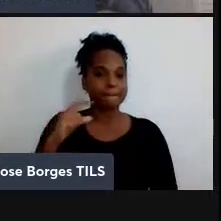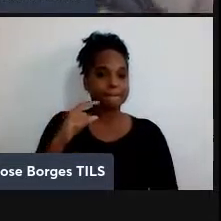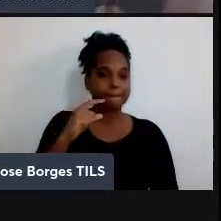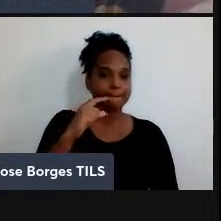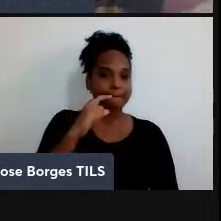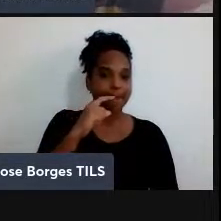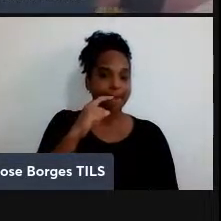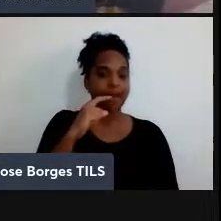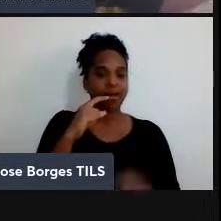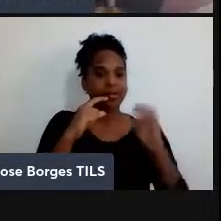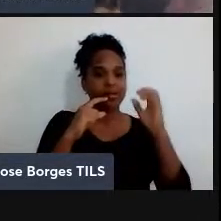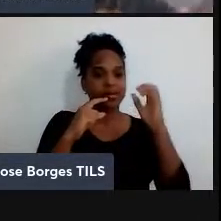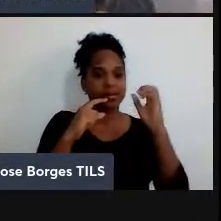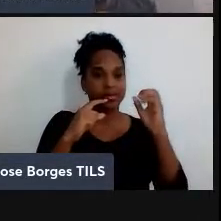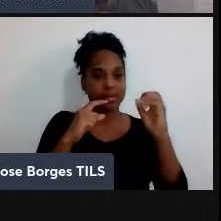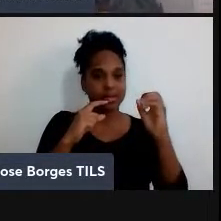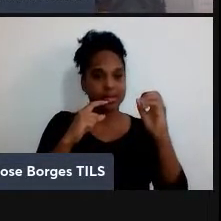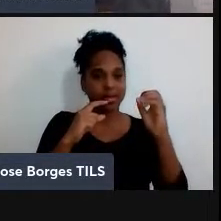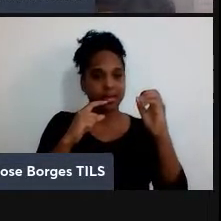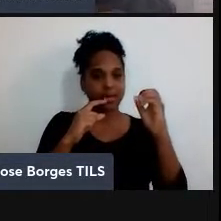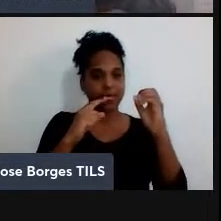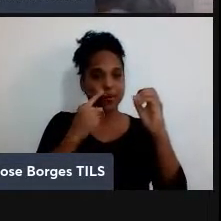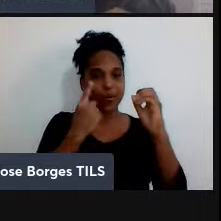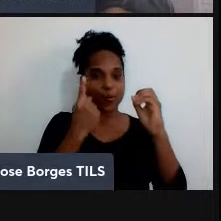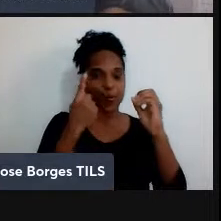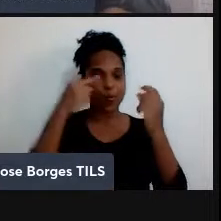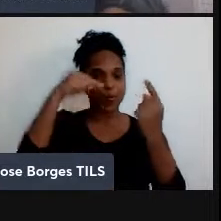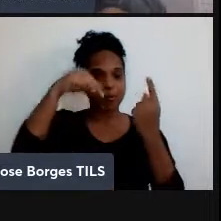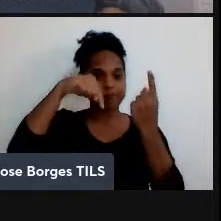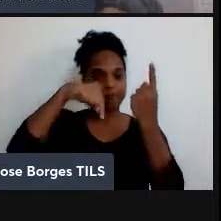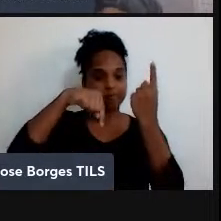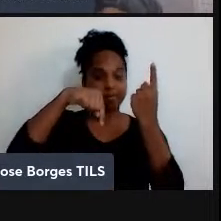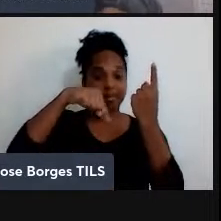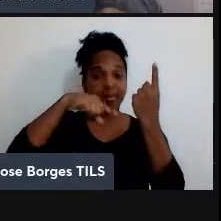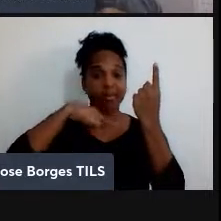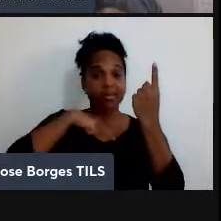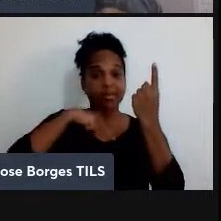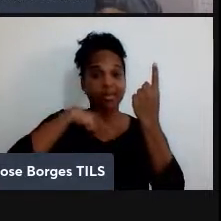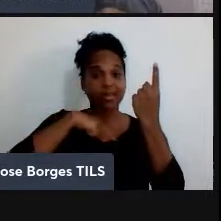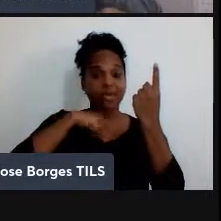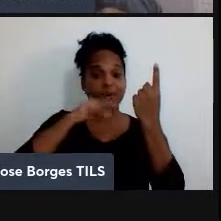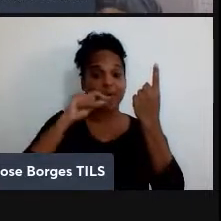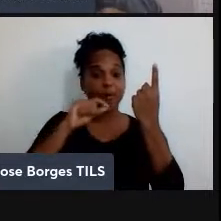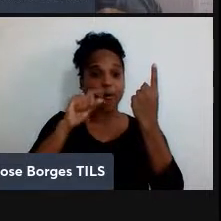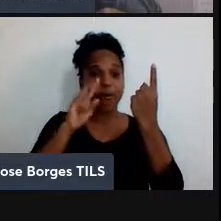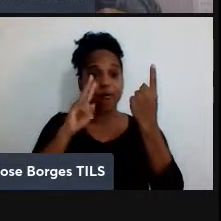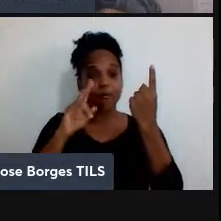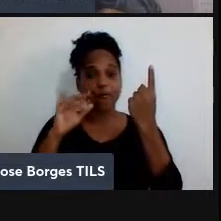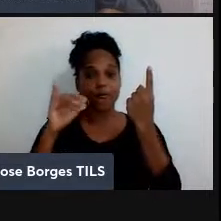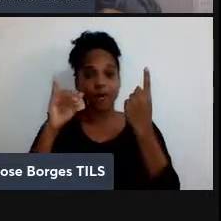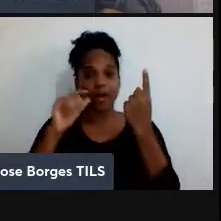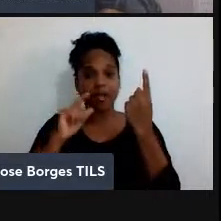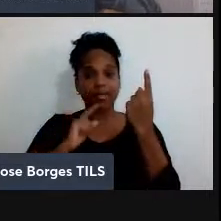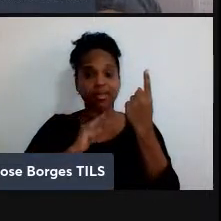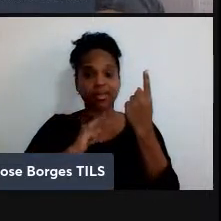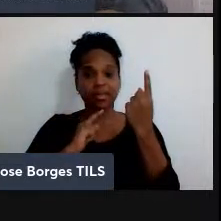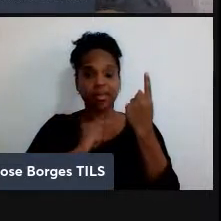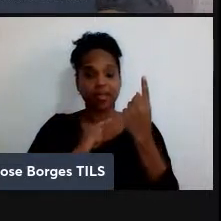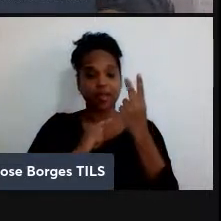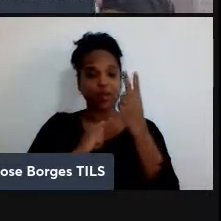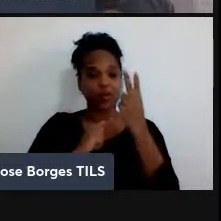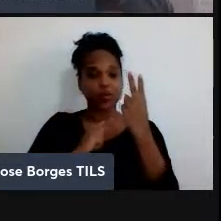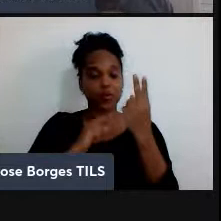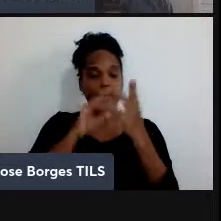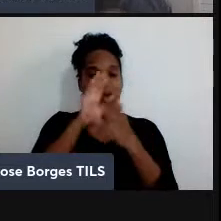estados zero e um. Um estado apontando para cima e para baixo. Na saída dessa máquina, o que eu vou ter não vão ser duas cópias do meu estado